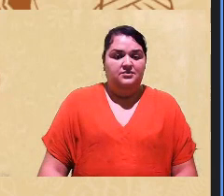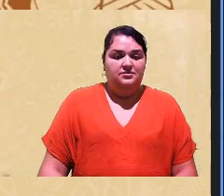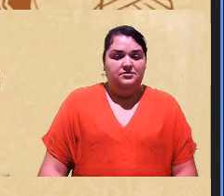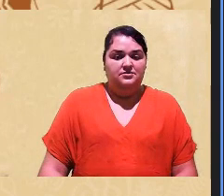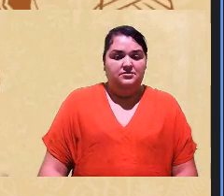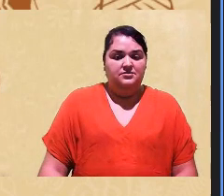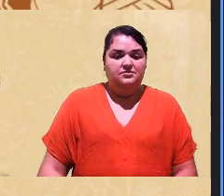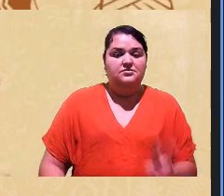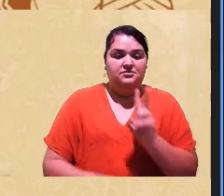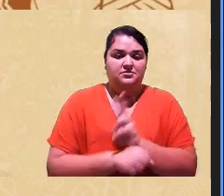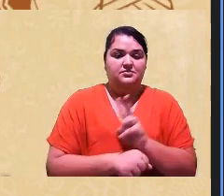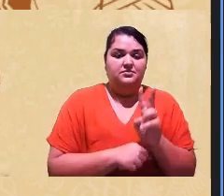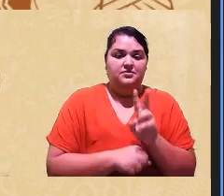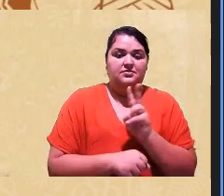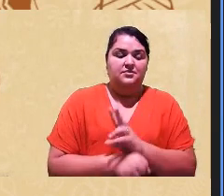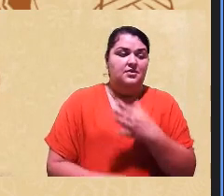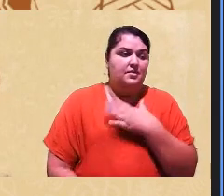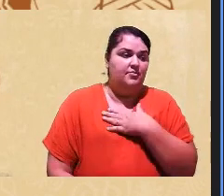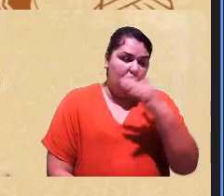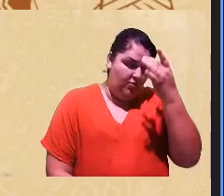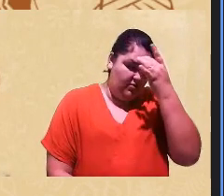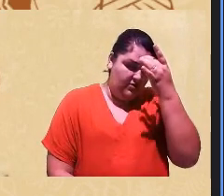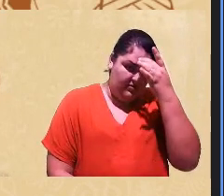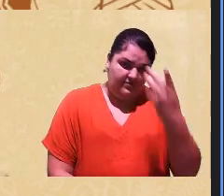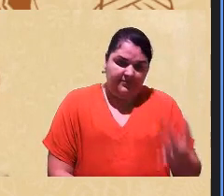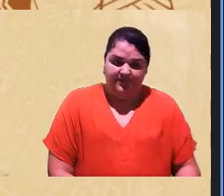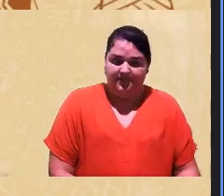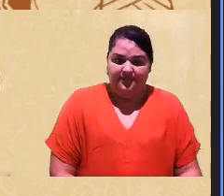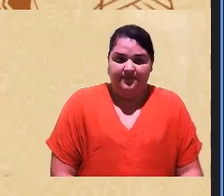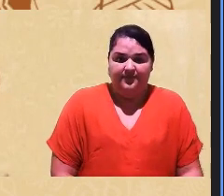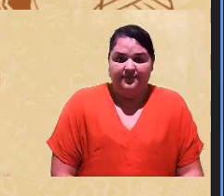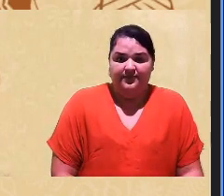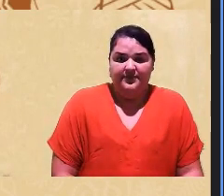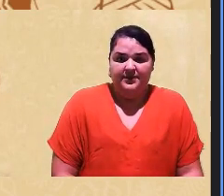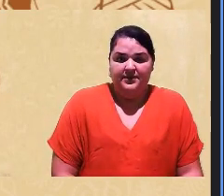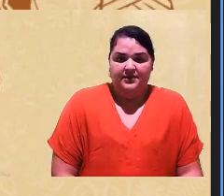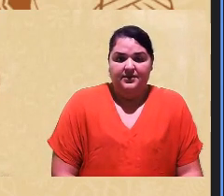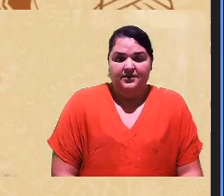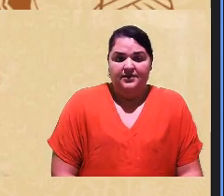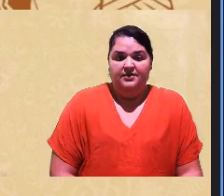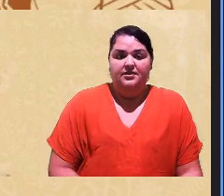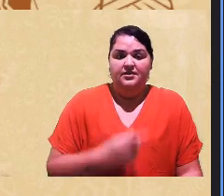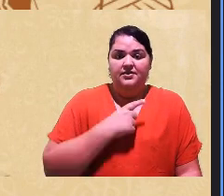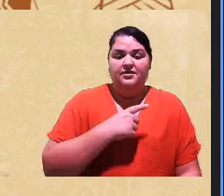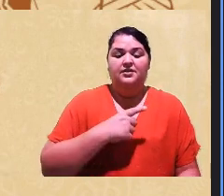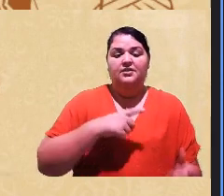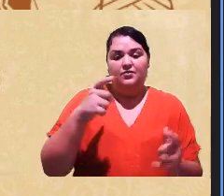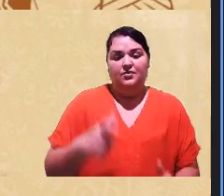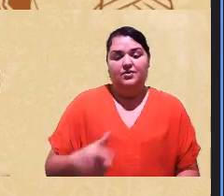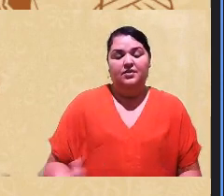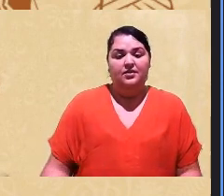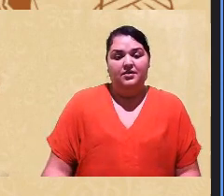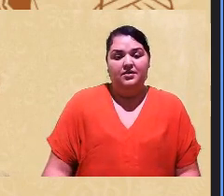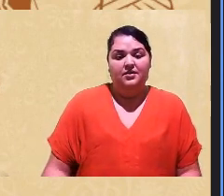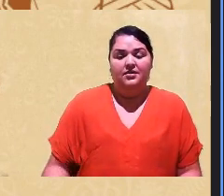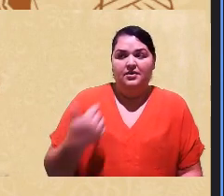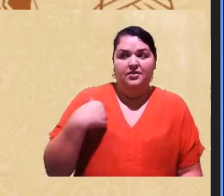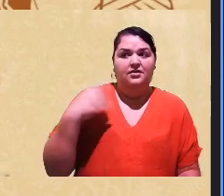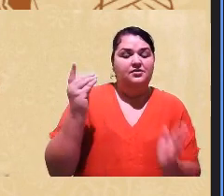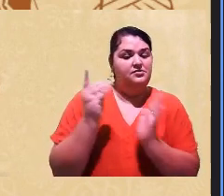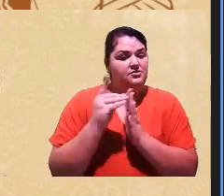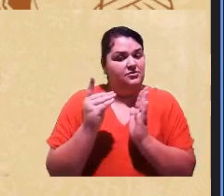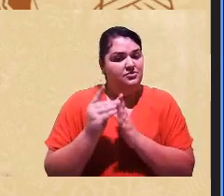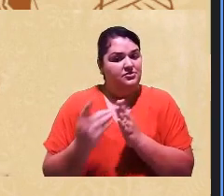pertencimento né a minha consciência então a gente acaba ocupando um lugar assim eu sou indígena